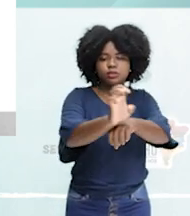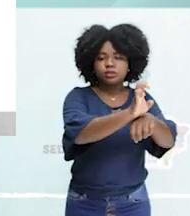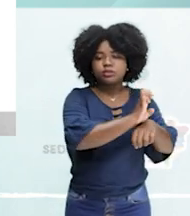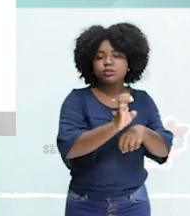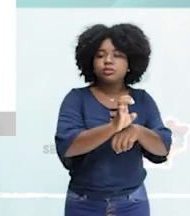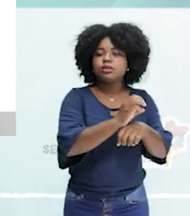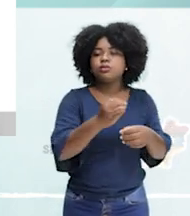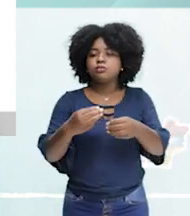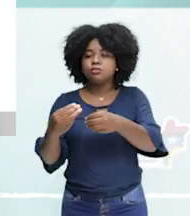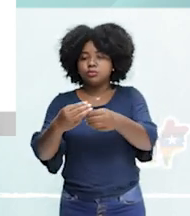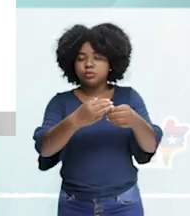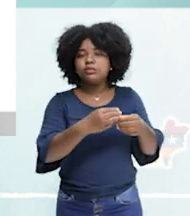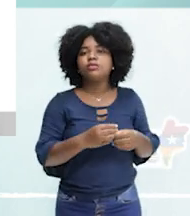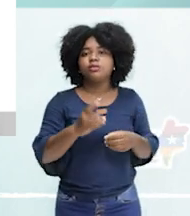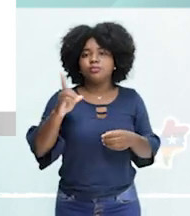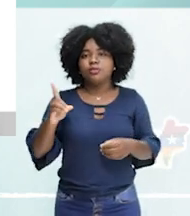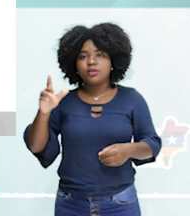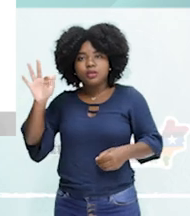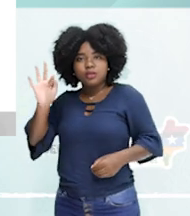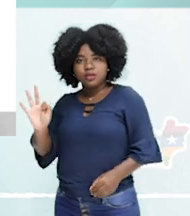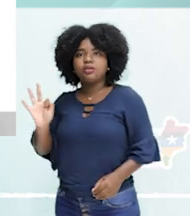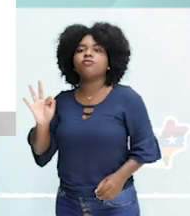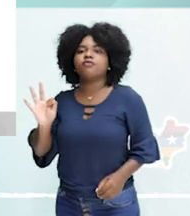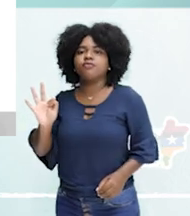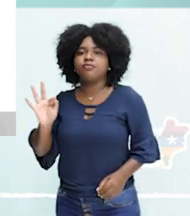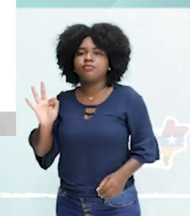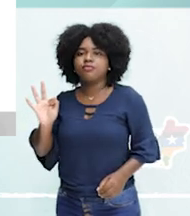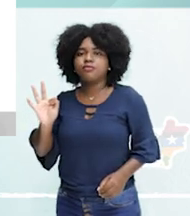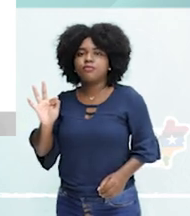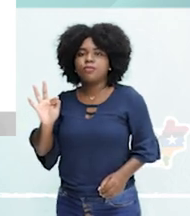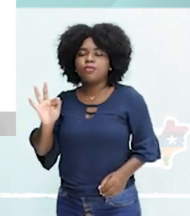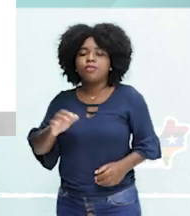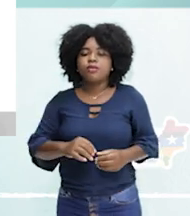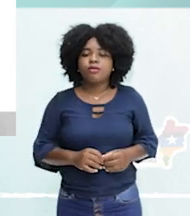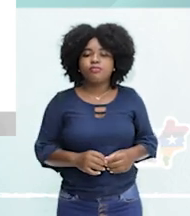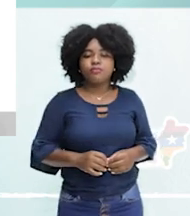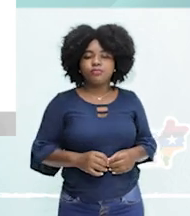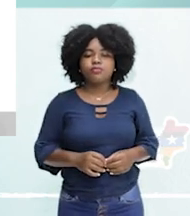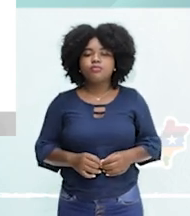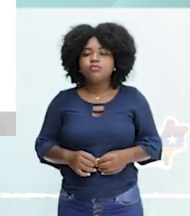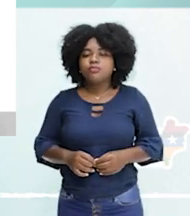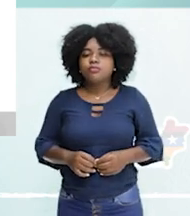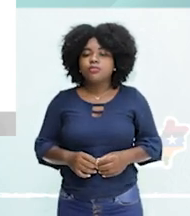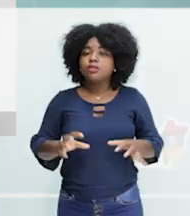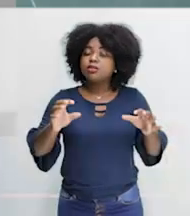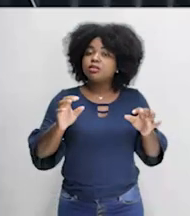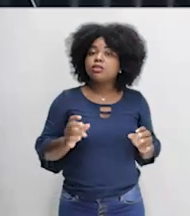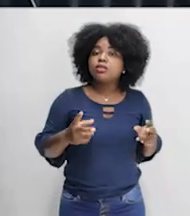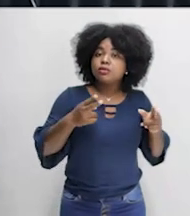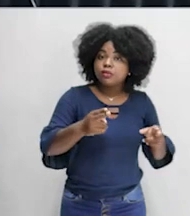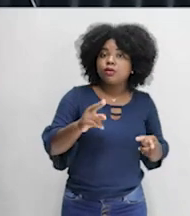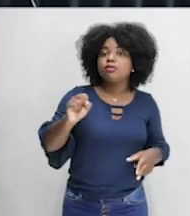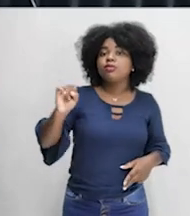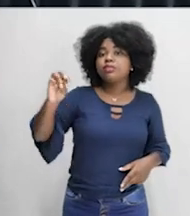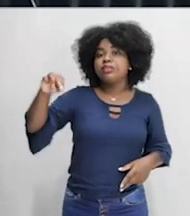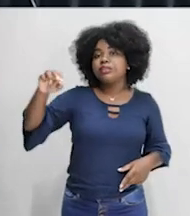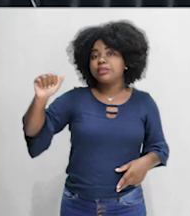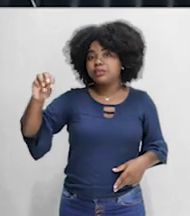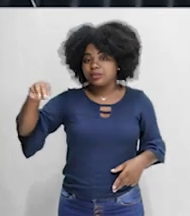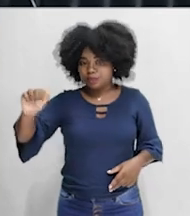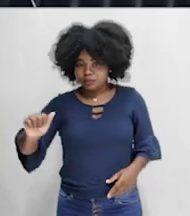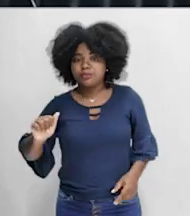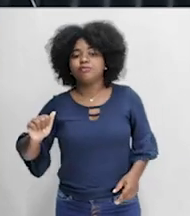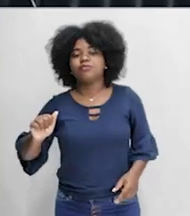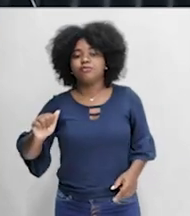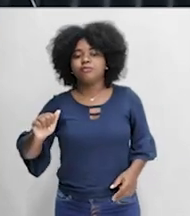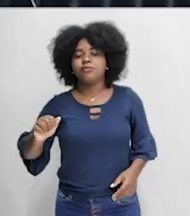Municípios e Distrito Federal. Ou seja, são quatro entes dentro da estrutura maior Brasil. A mesma coisa é o CISNAMA, galera, tá? Quando a gente fala